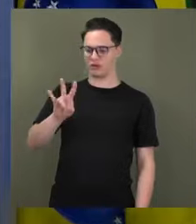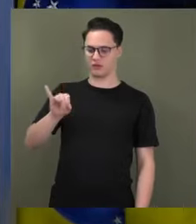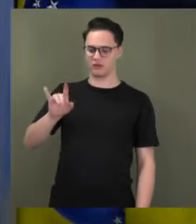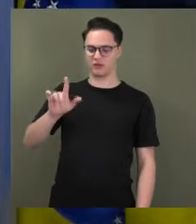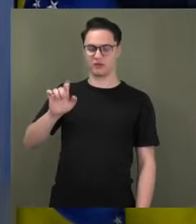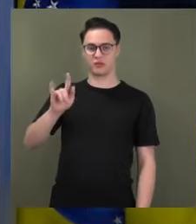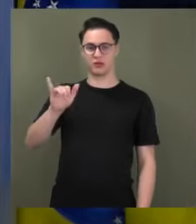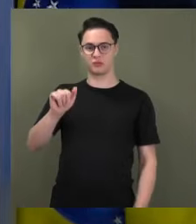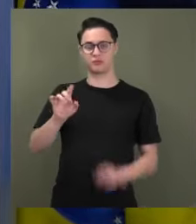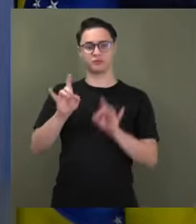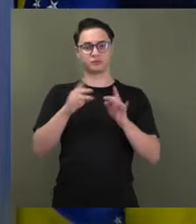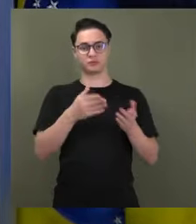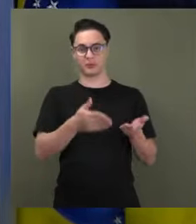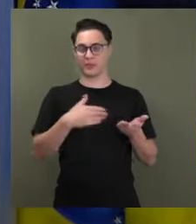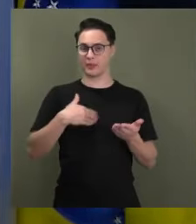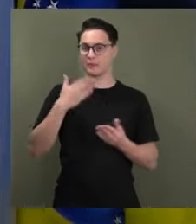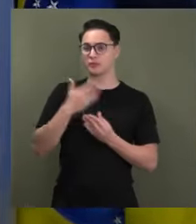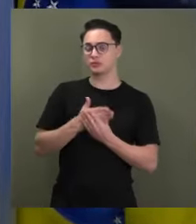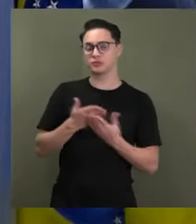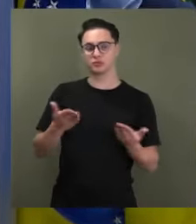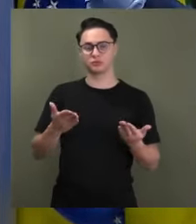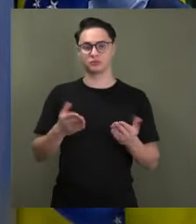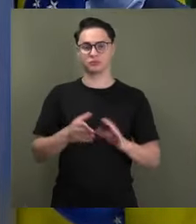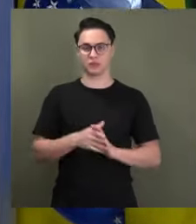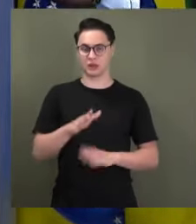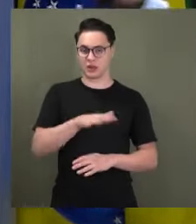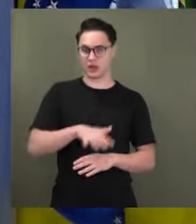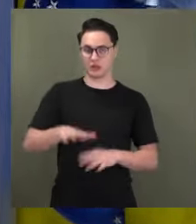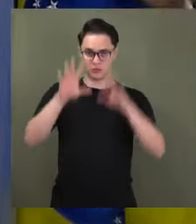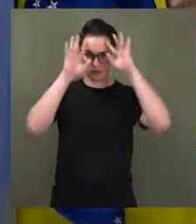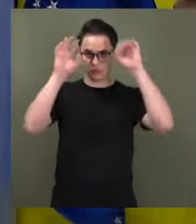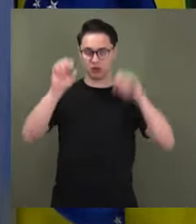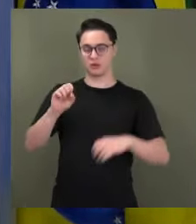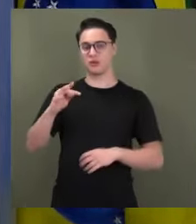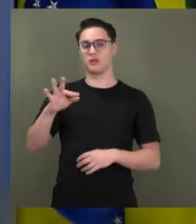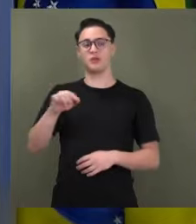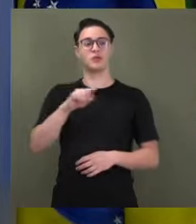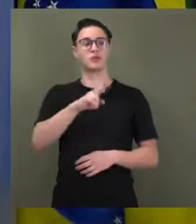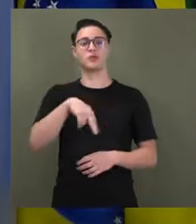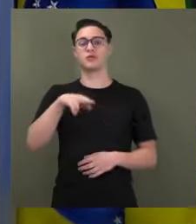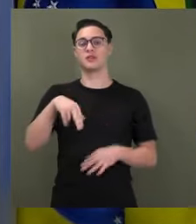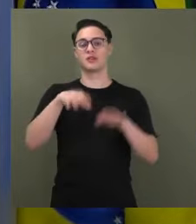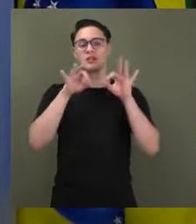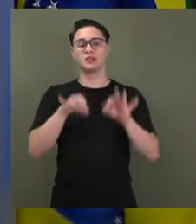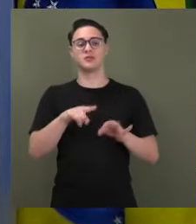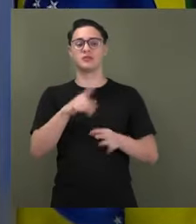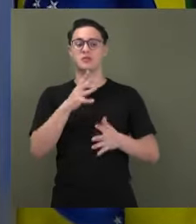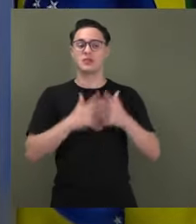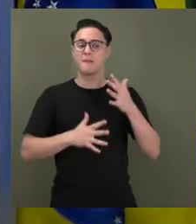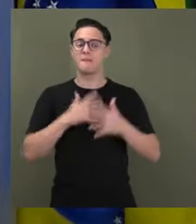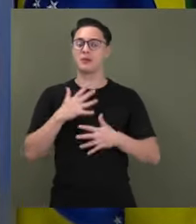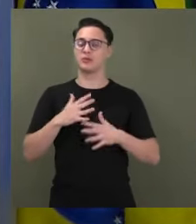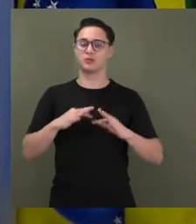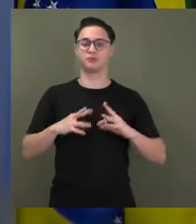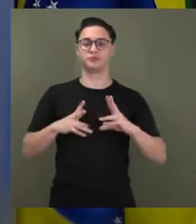mão dos seus processos, junto aos ministros do Supremo. Isso não vai dar certo nunca. Isso é a trava do mecanismo que